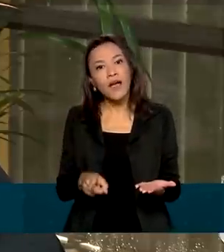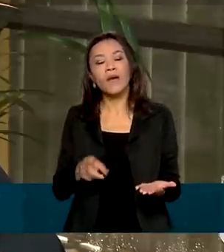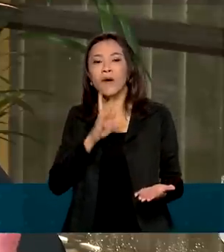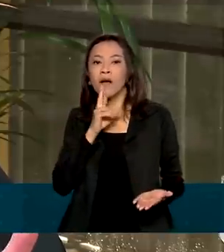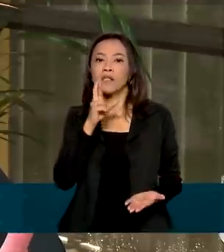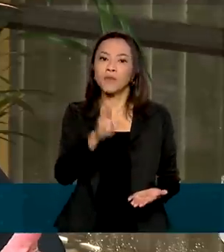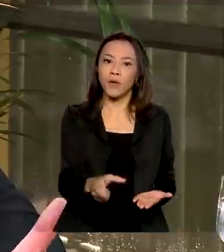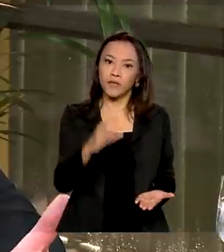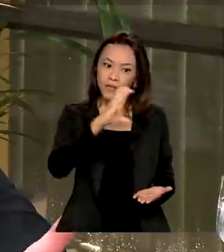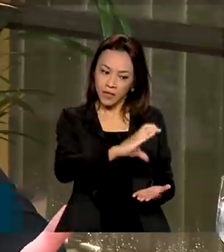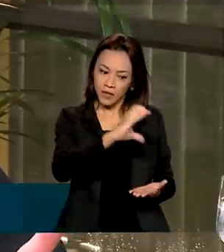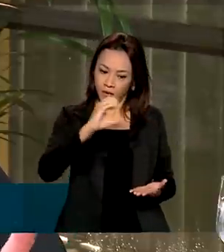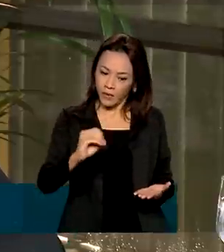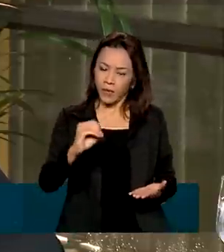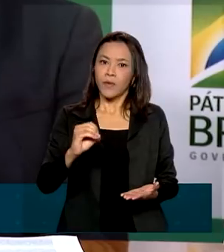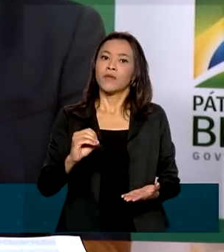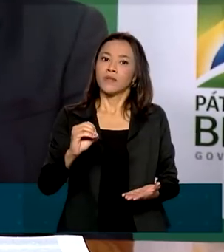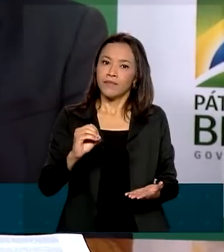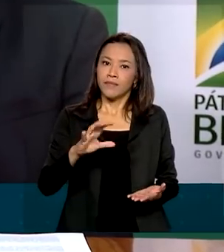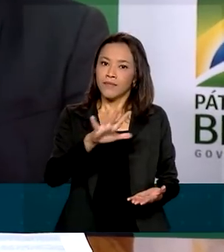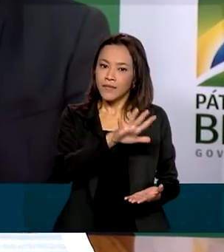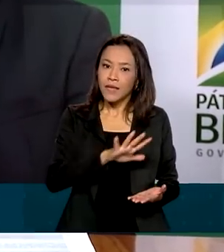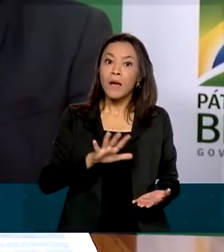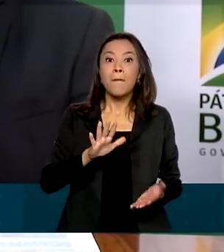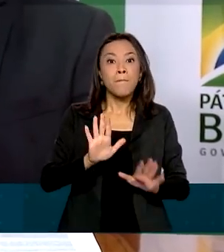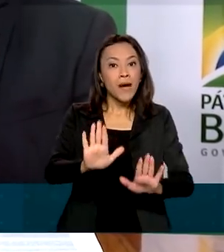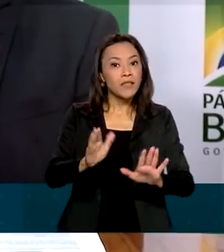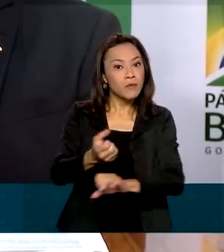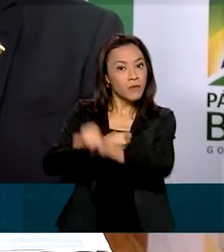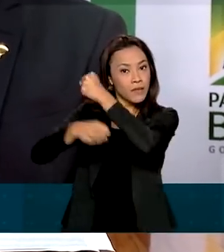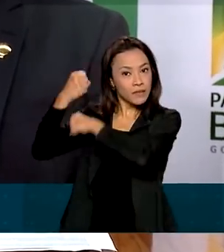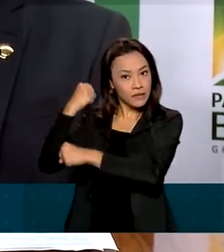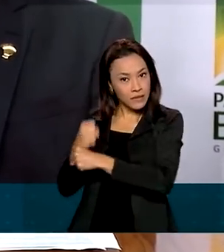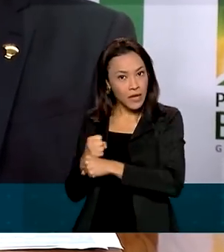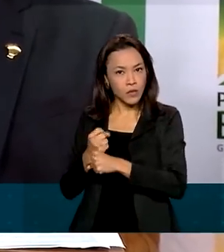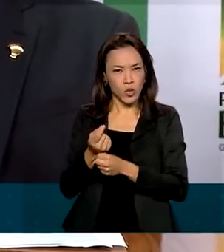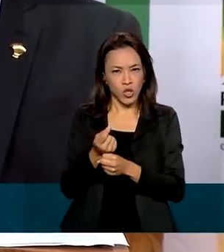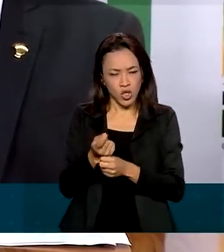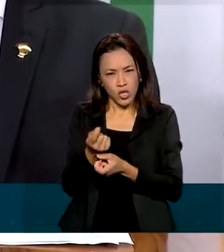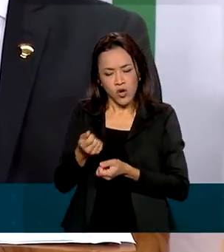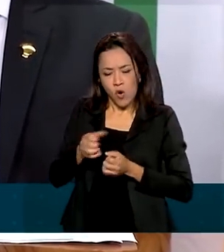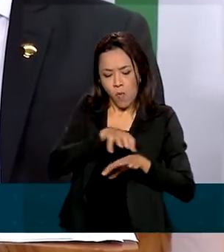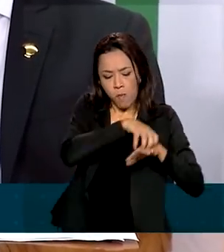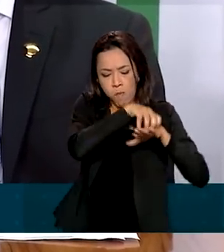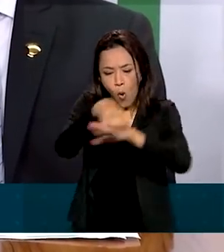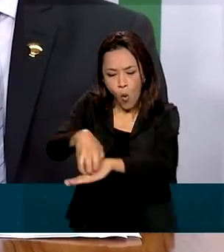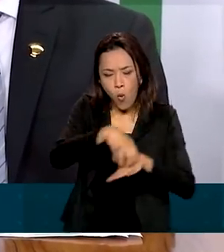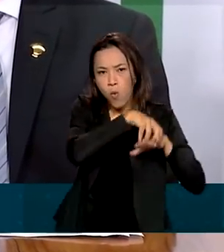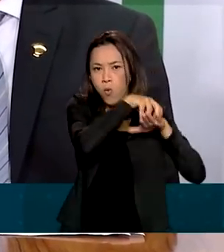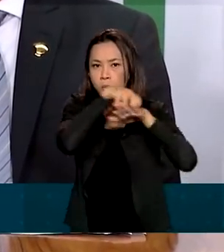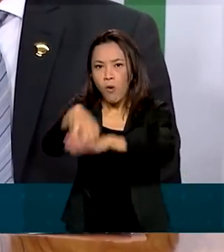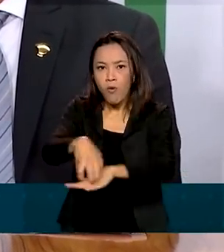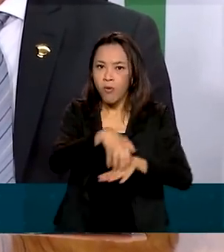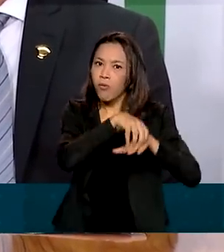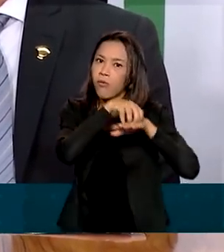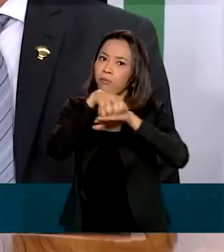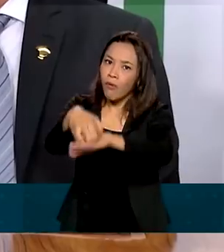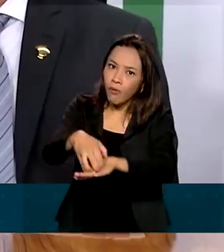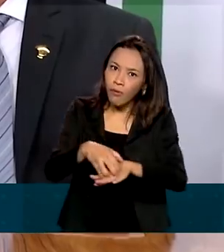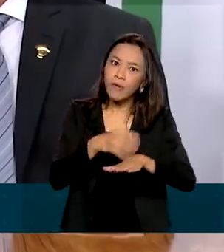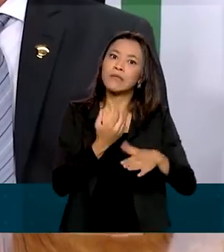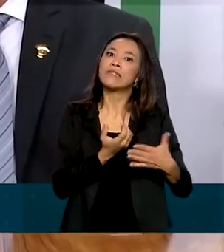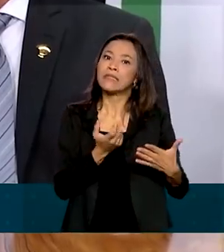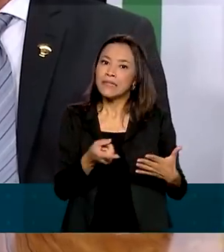brasileiro. O Arco Norte vem crescendo muito, mas no ano passado a movimentação de grãos nos portos do Arco Norte igualou aquela